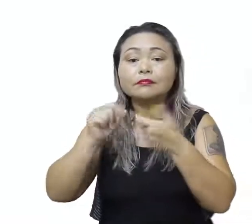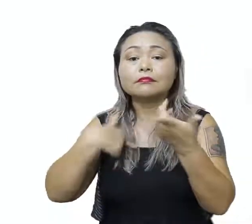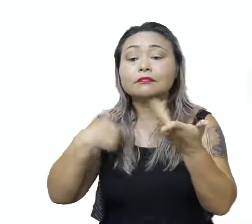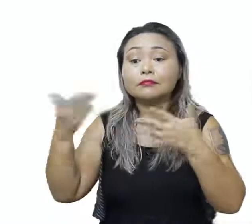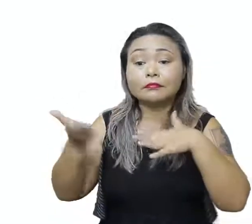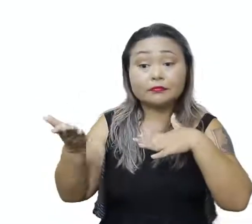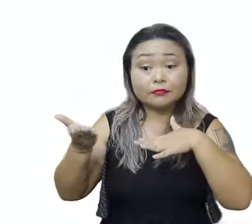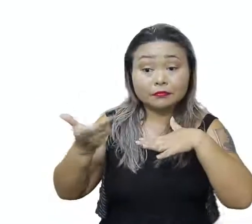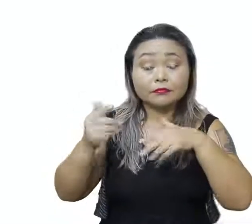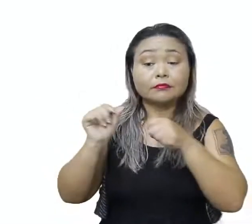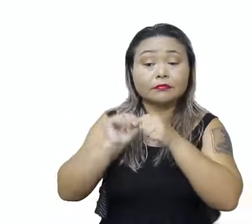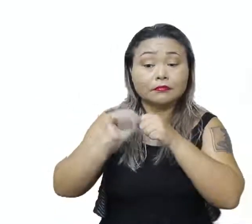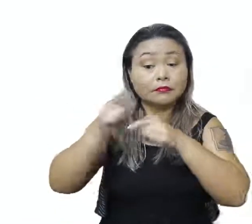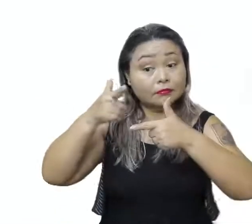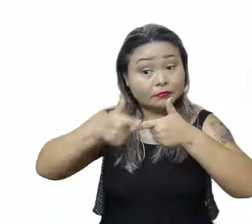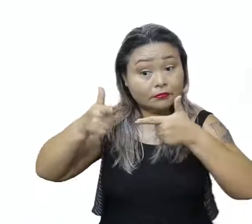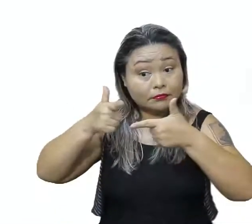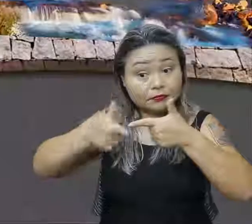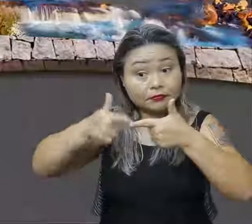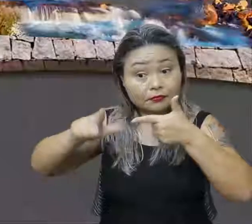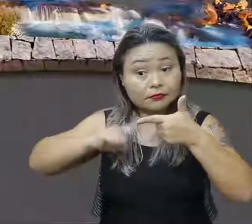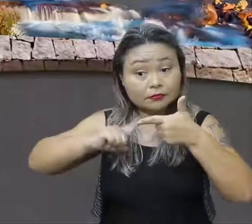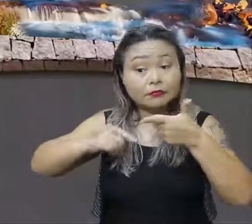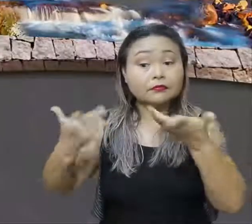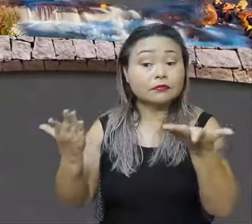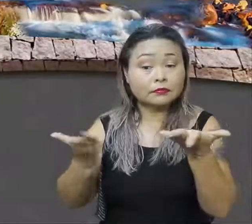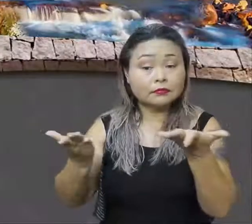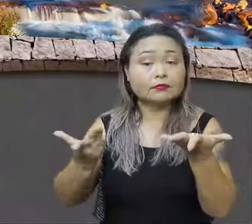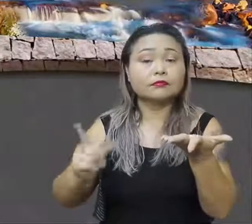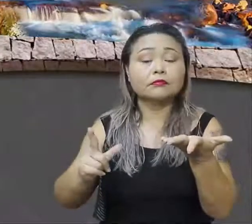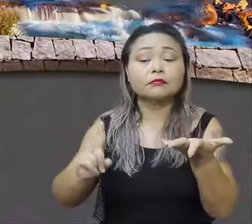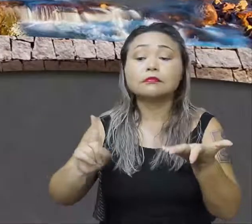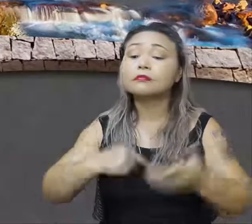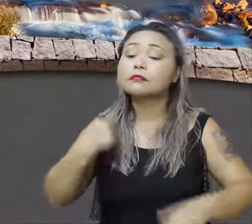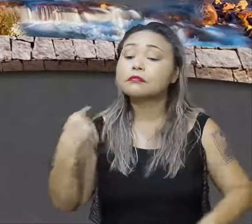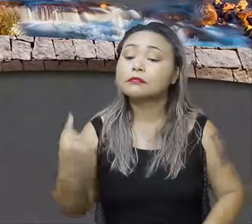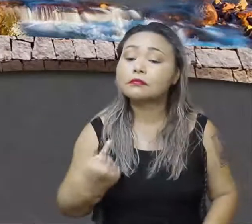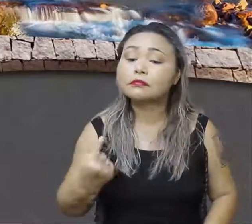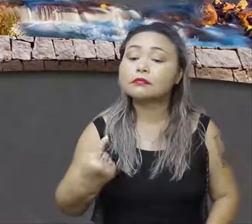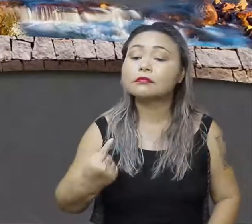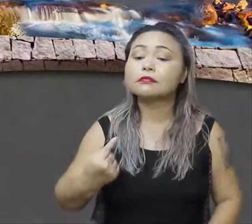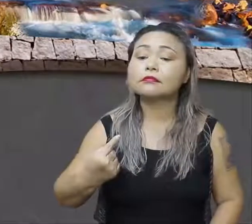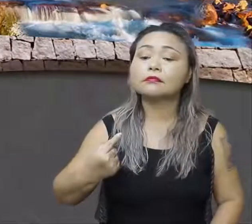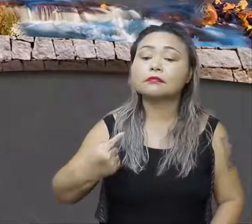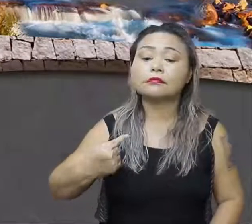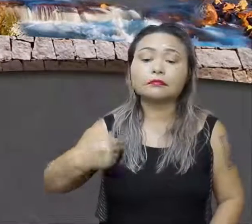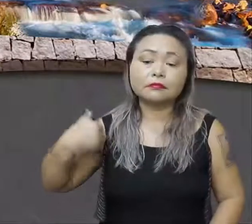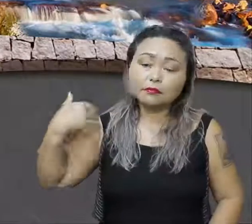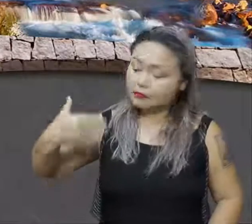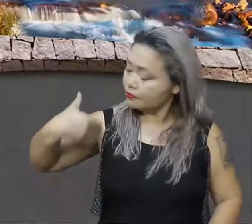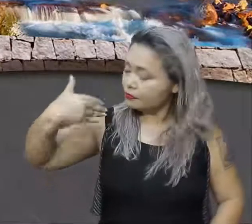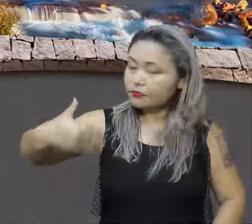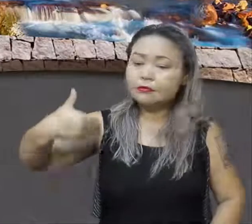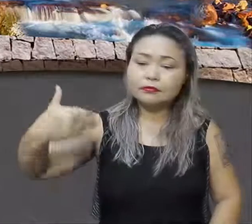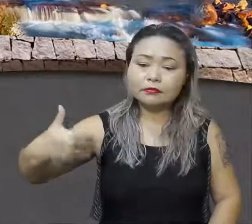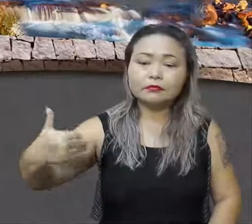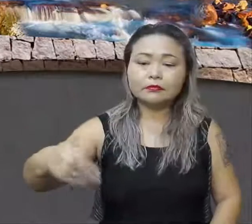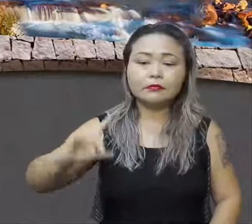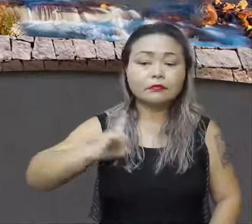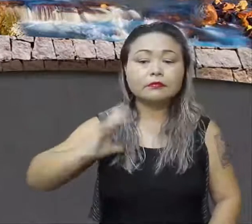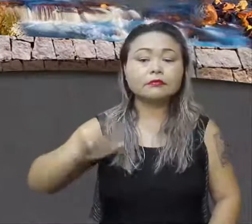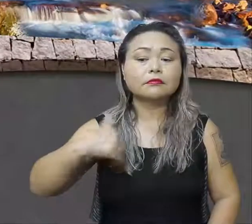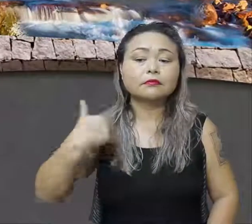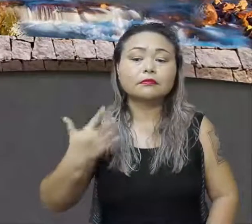significa isso? A crise ambiental que nós temos nos últimos anos. Isso